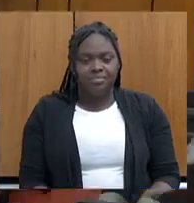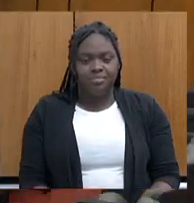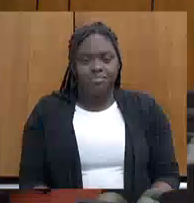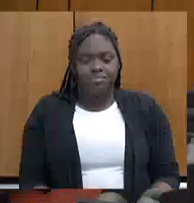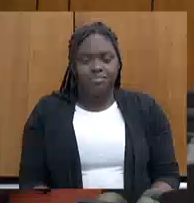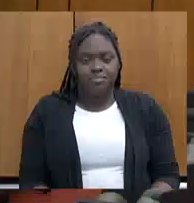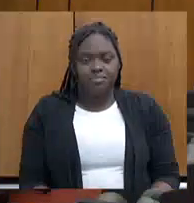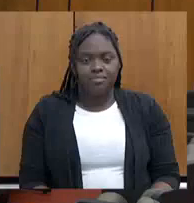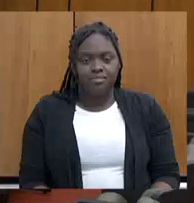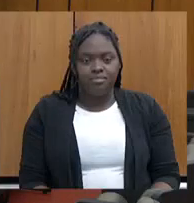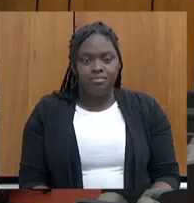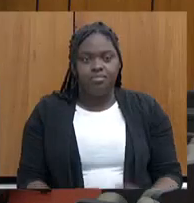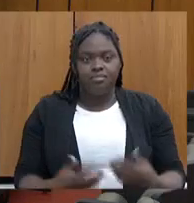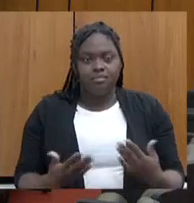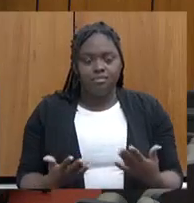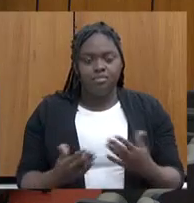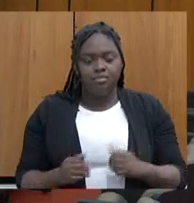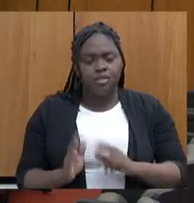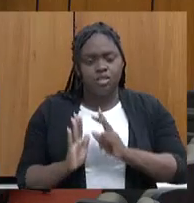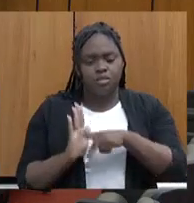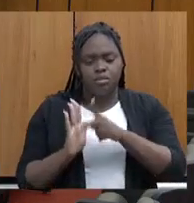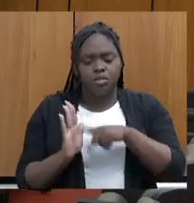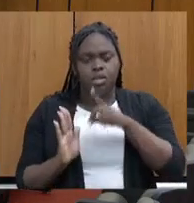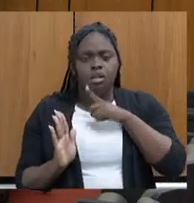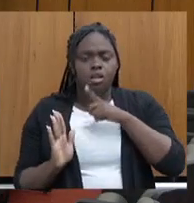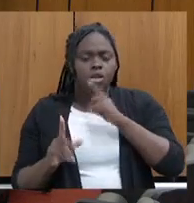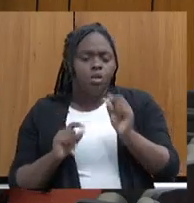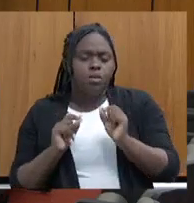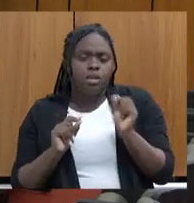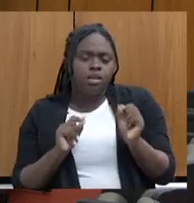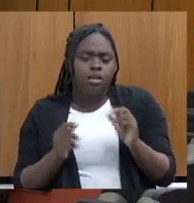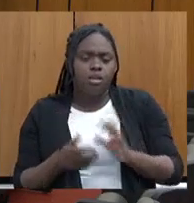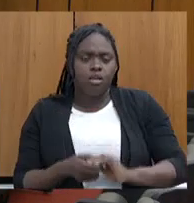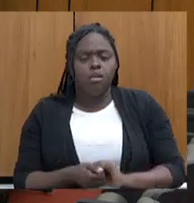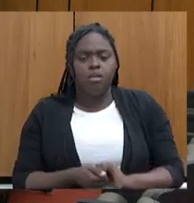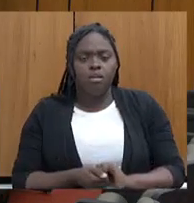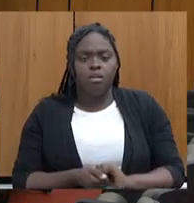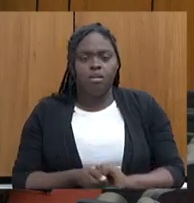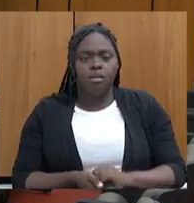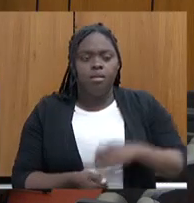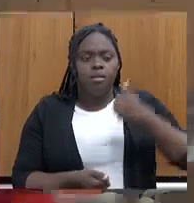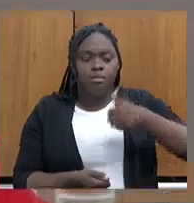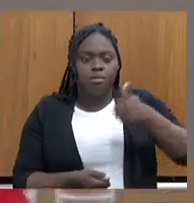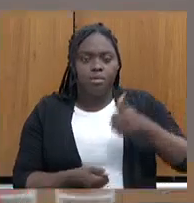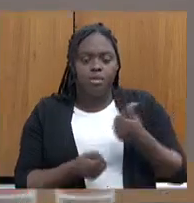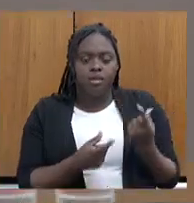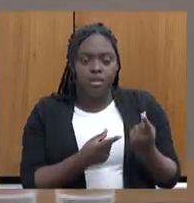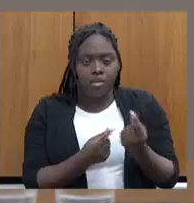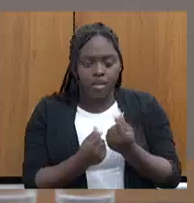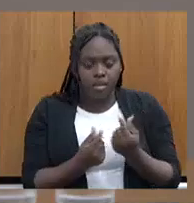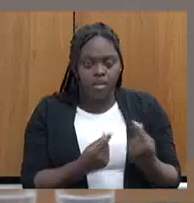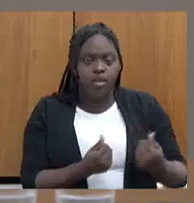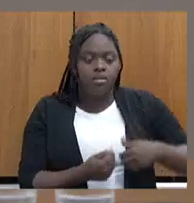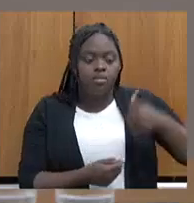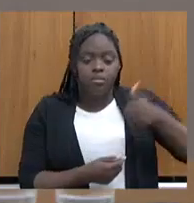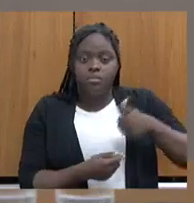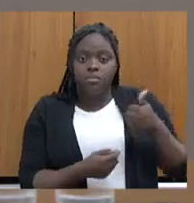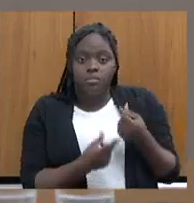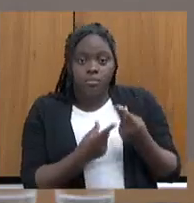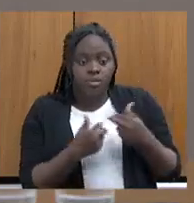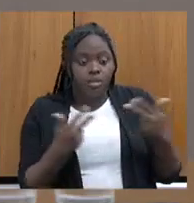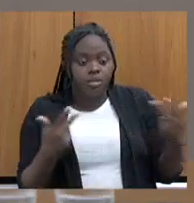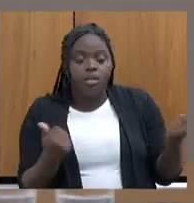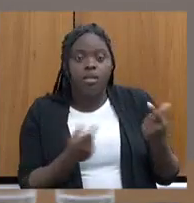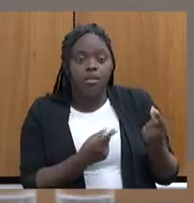Esse projeto visa garantir infraestrutura... Primeira, geração de renda. Primeira coisa é geração de